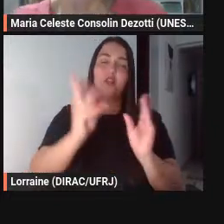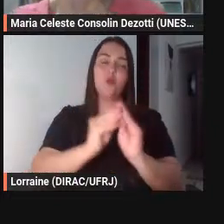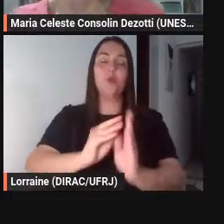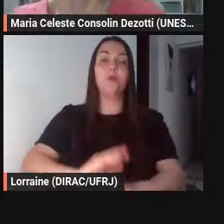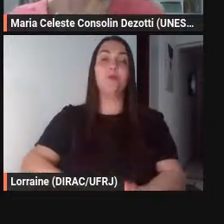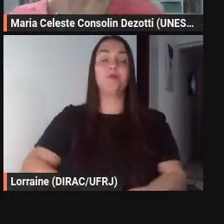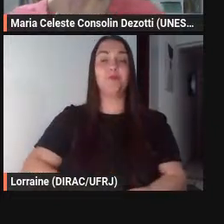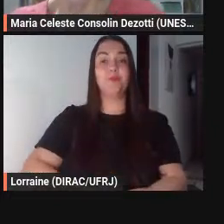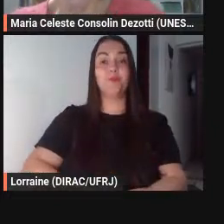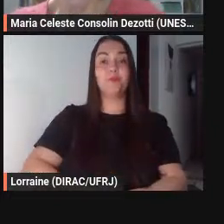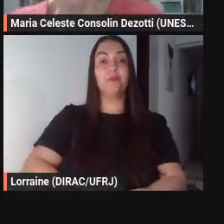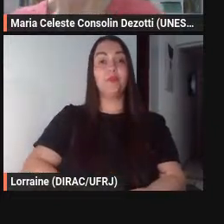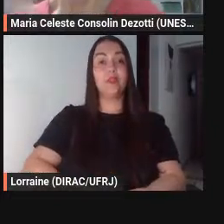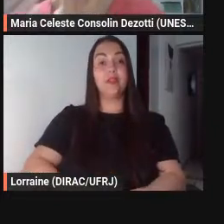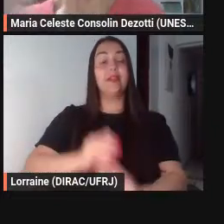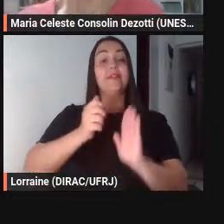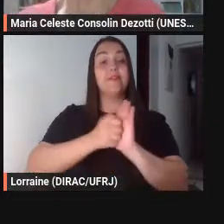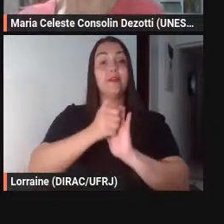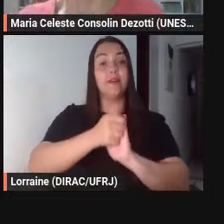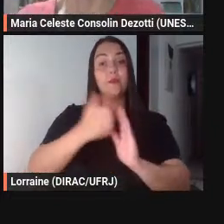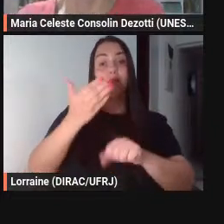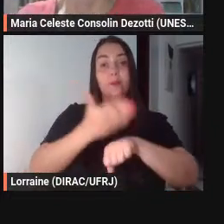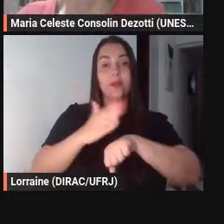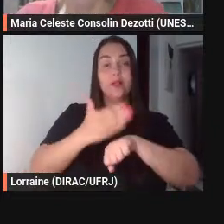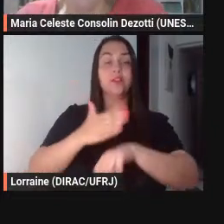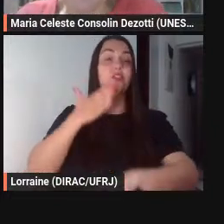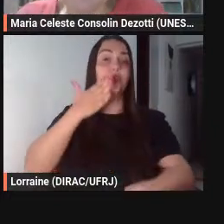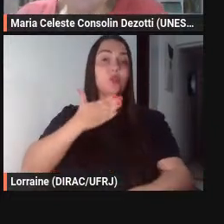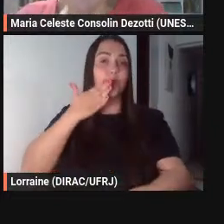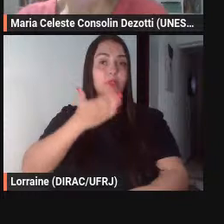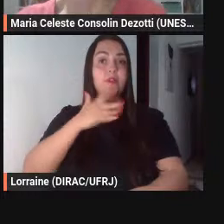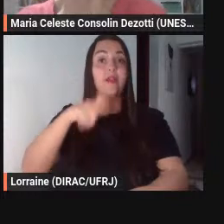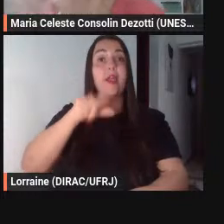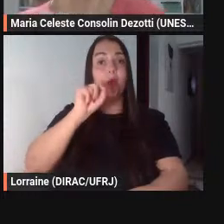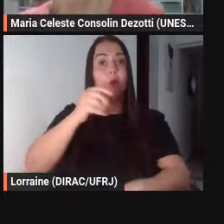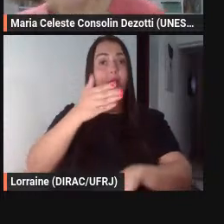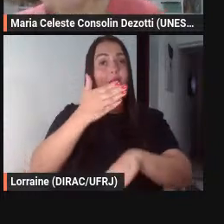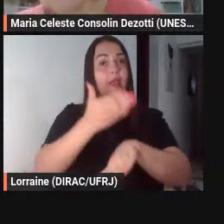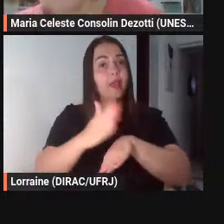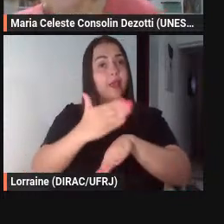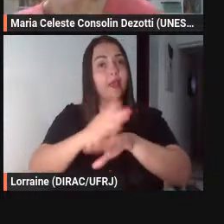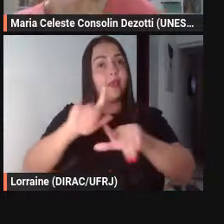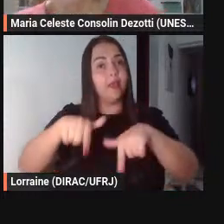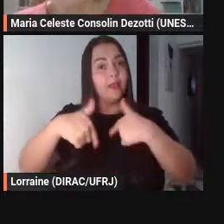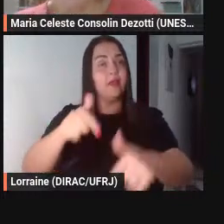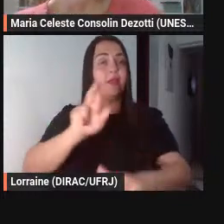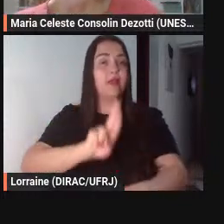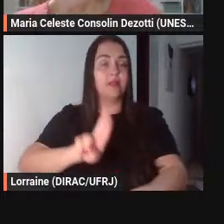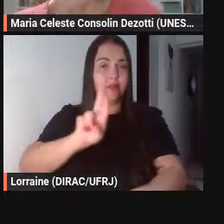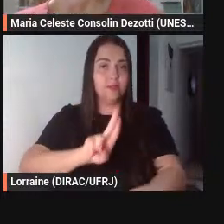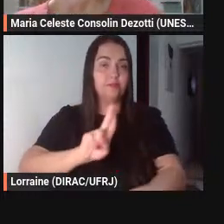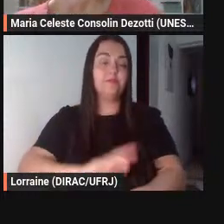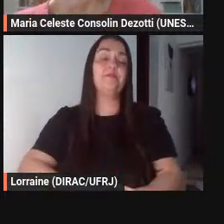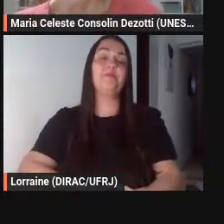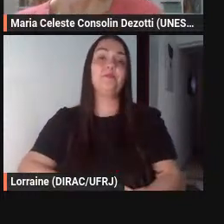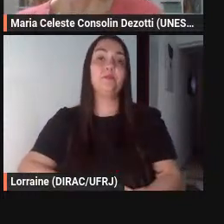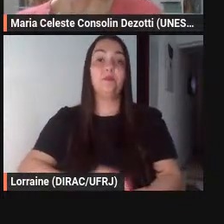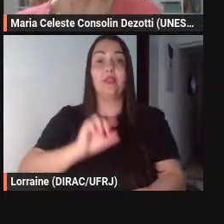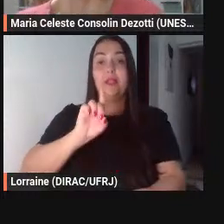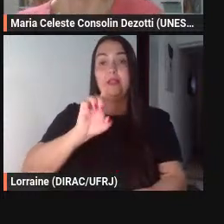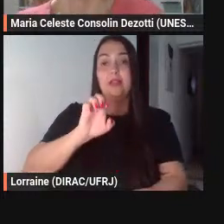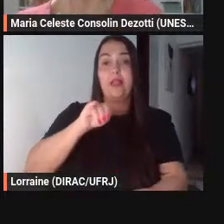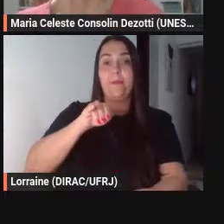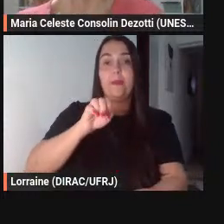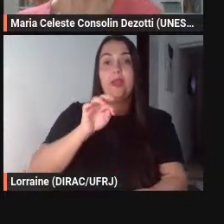fábula como prática discursiva é uma fábula aplicada o Demétrio no século quarto